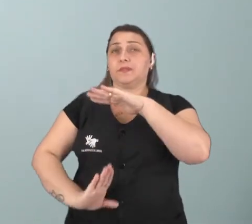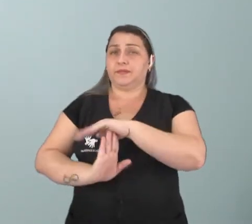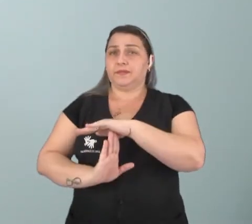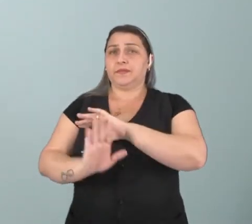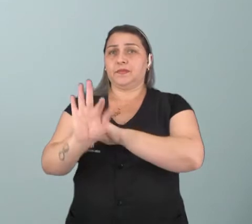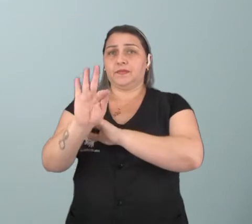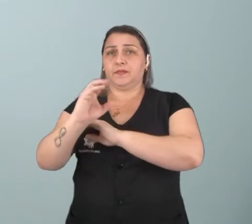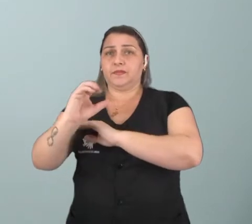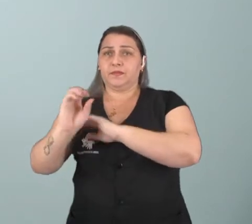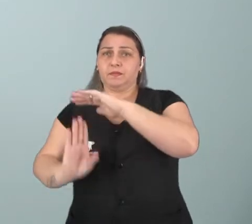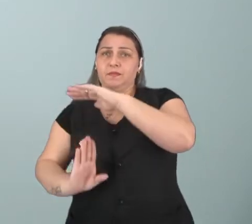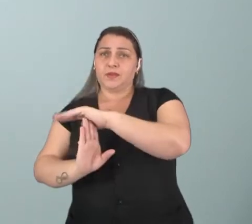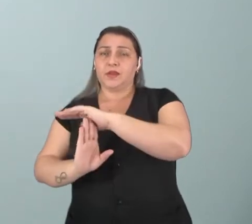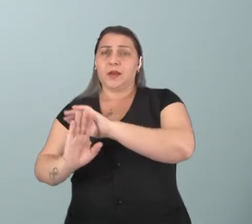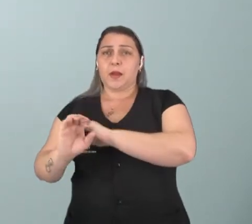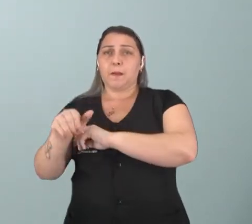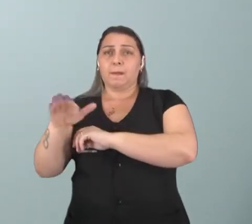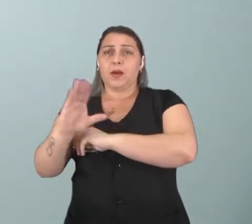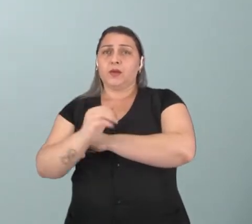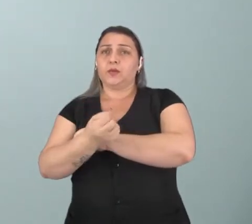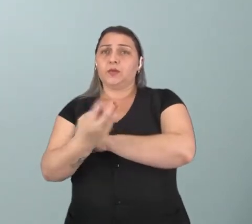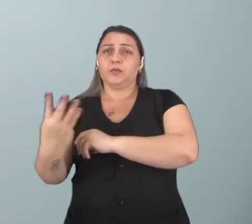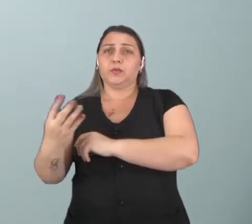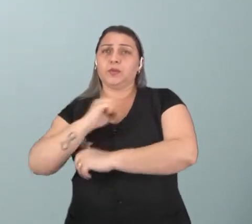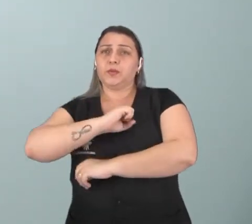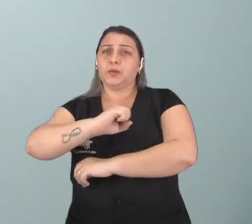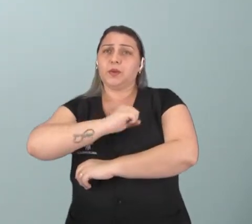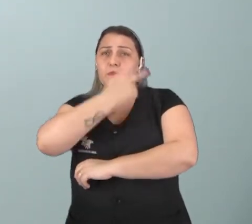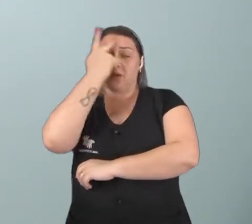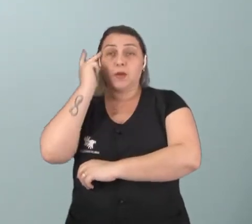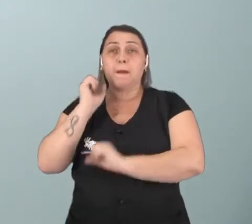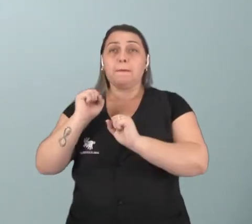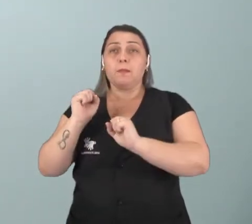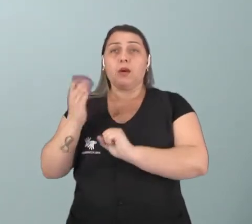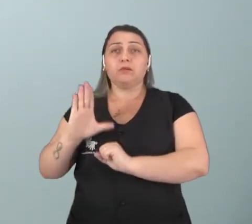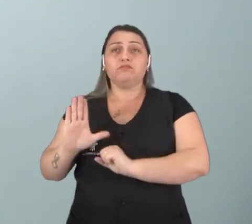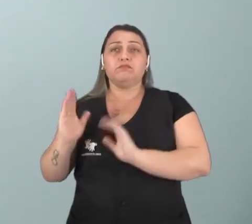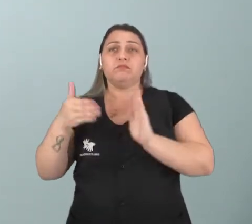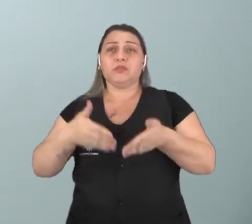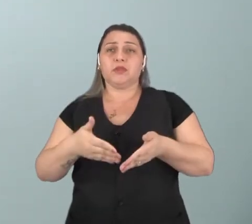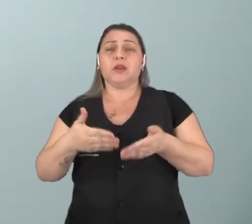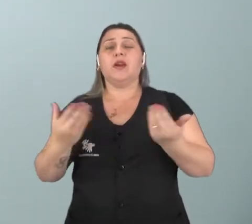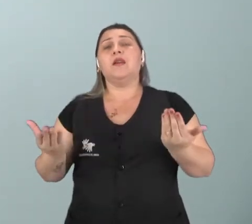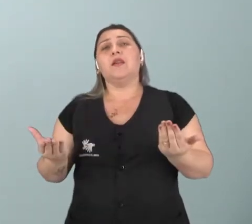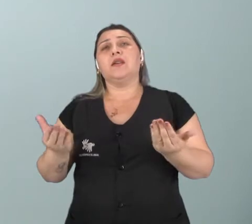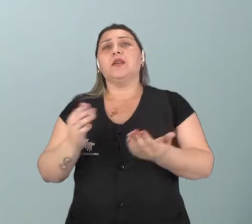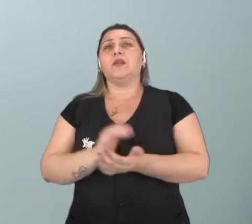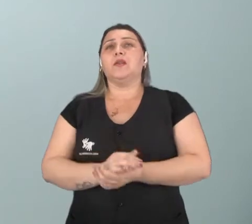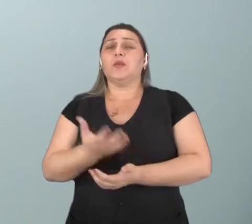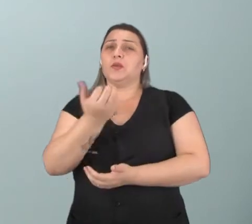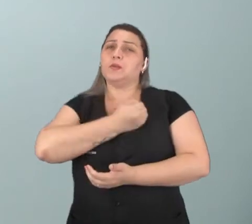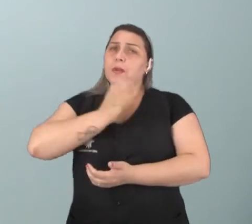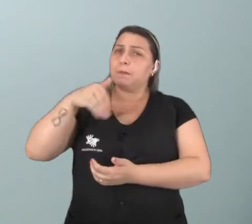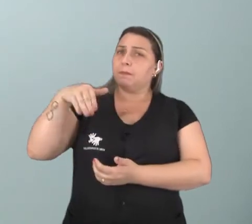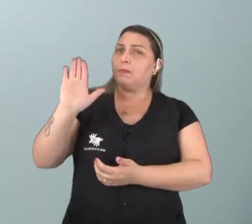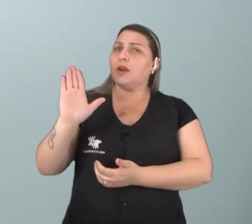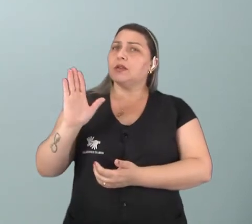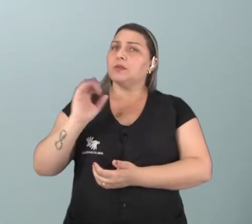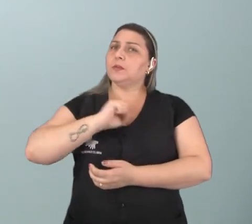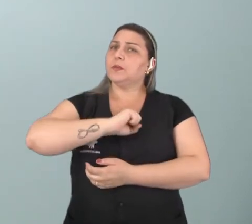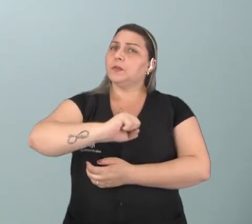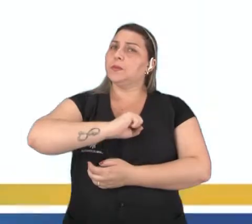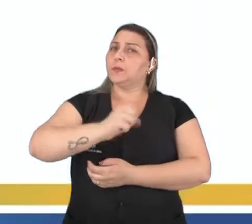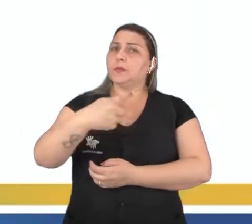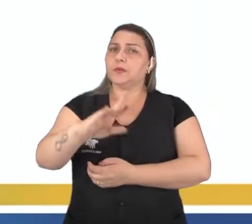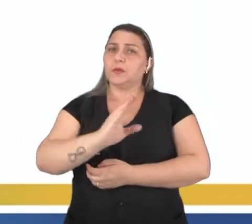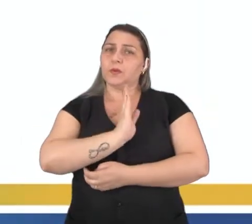máxima é o maior número de batimentos em que a pessoa pode chegar. Ou seja, o número máximo de batimentos